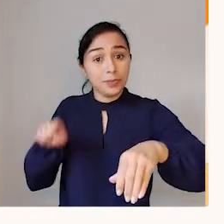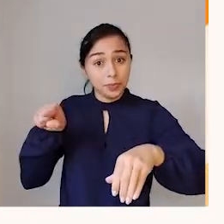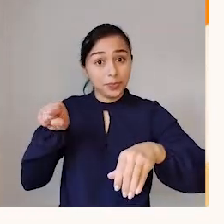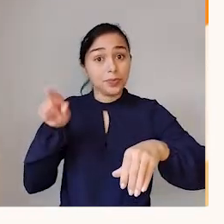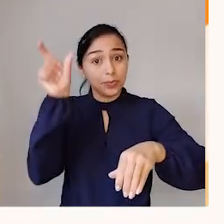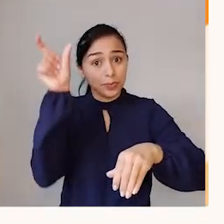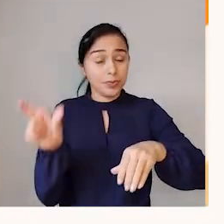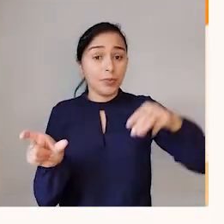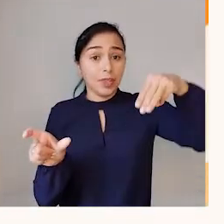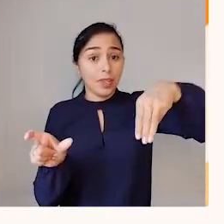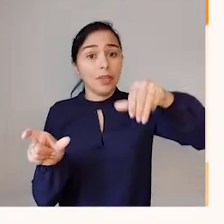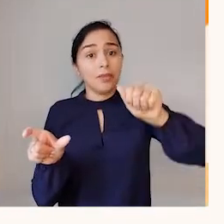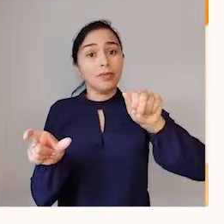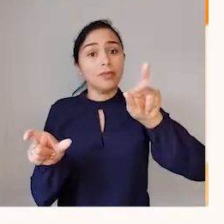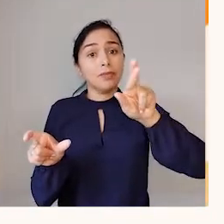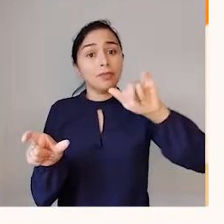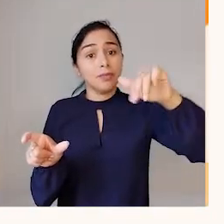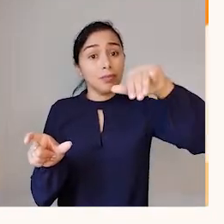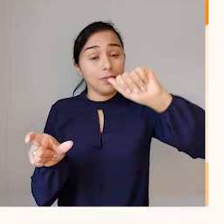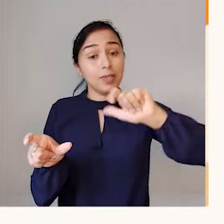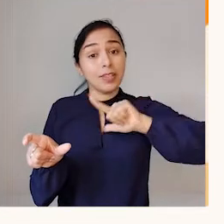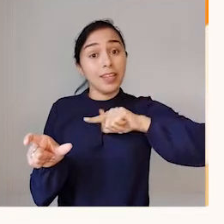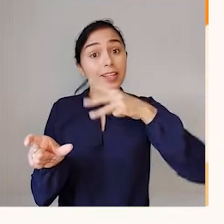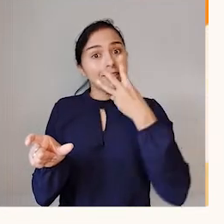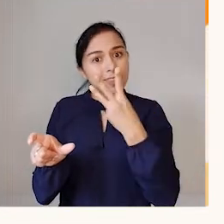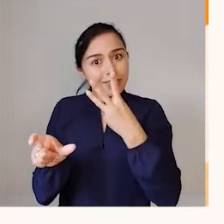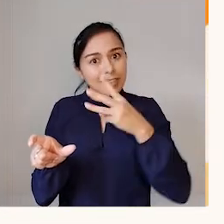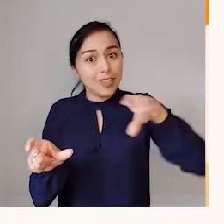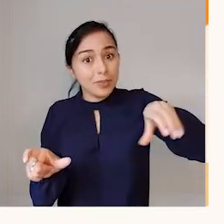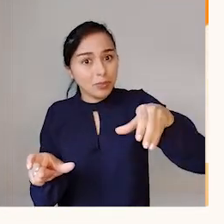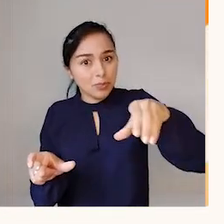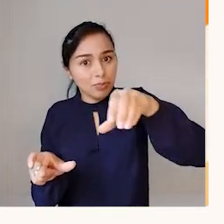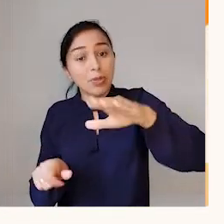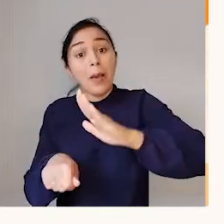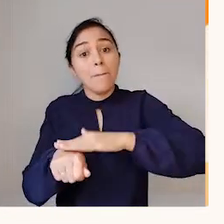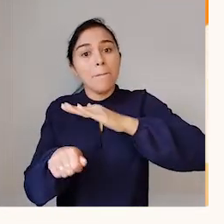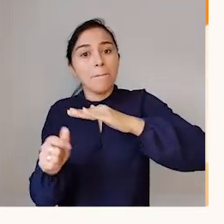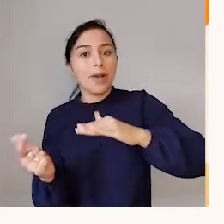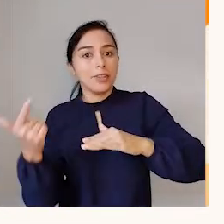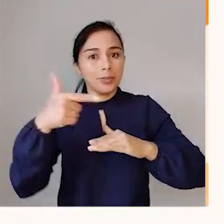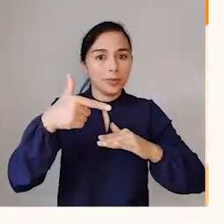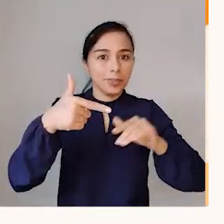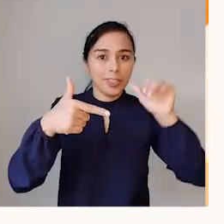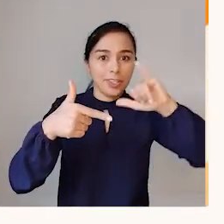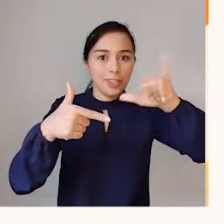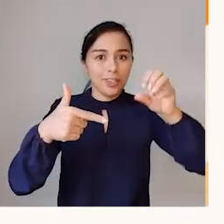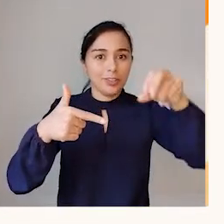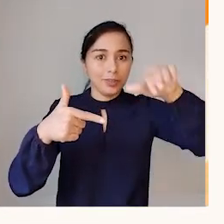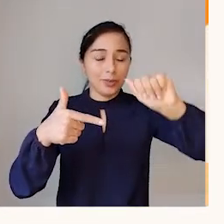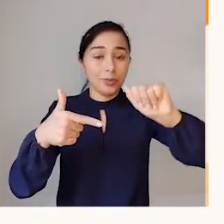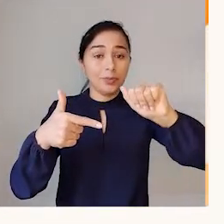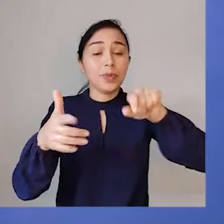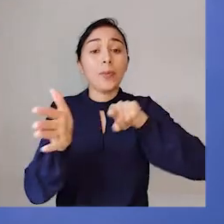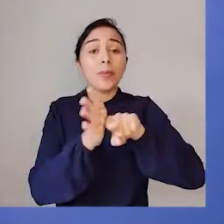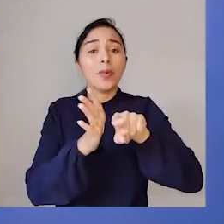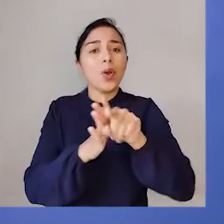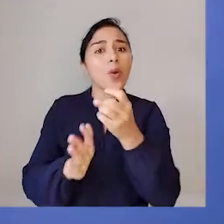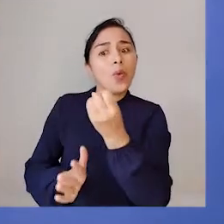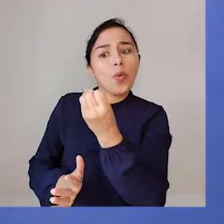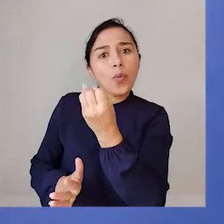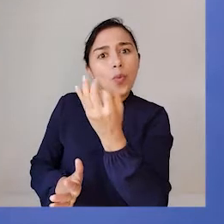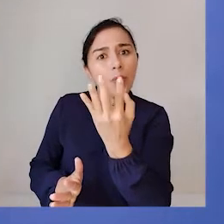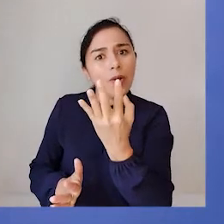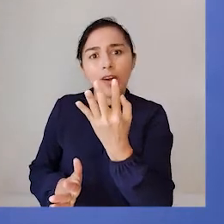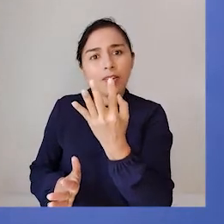Três a mais do que a Joana. Então, qual o total de carrinhos de Mariana? Vamos aqui usar a ideia